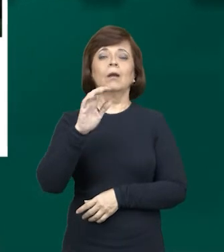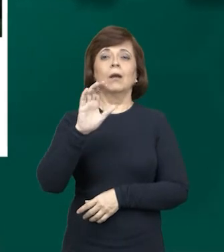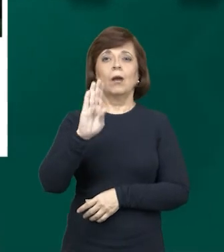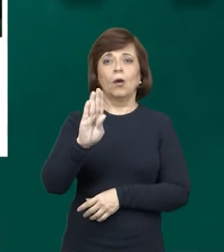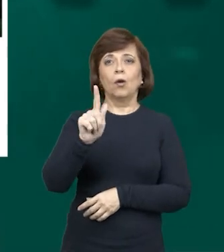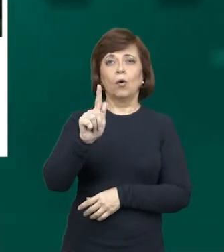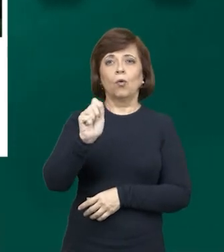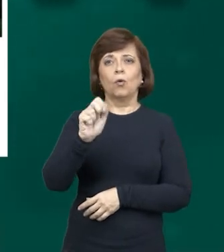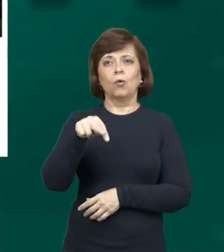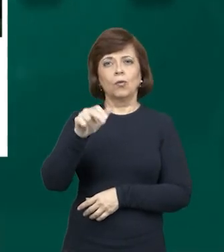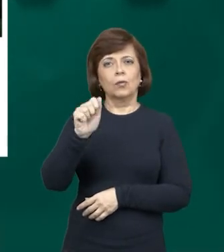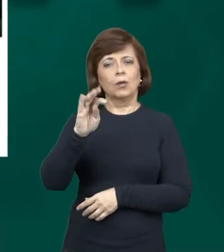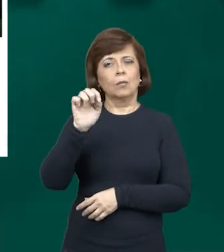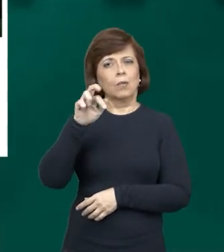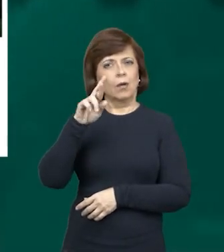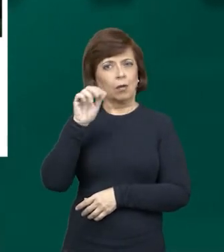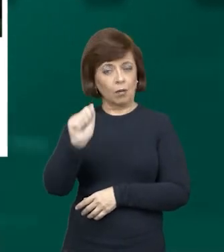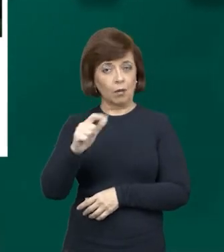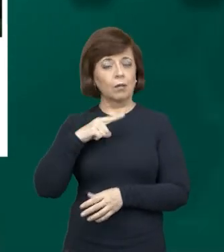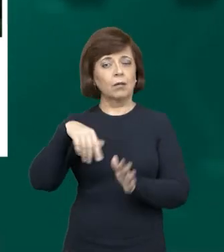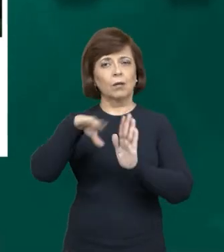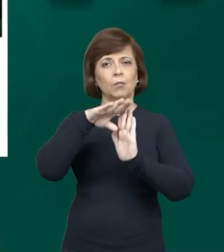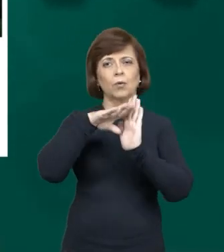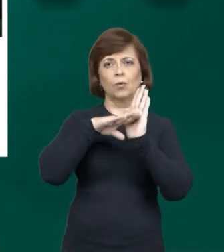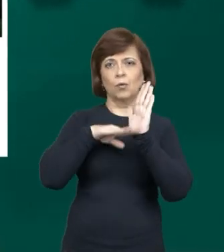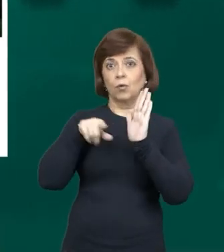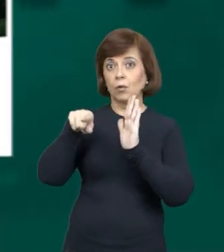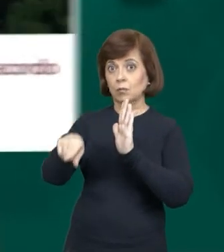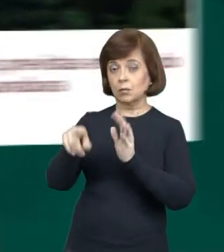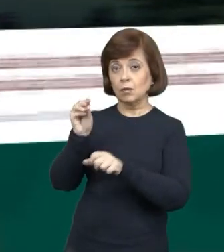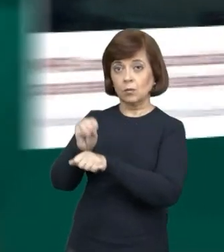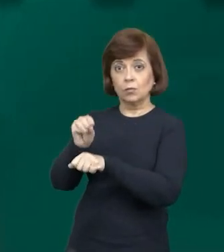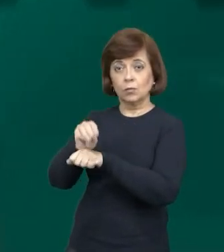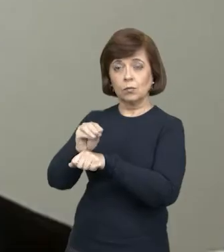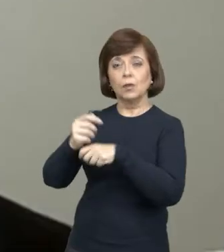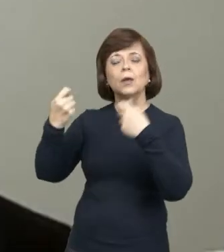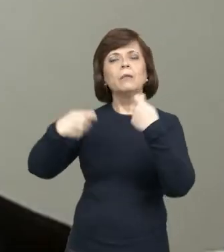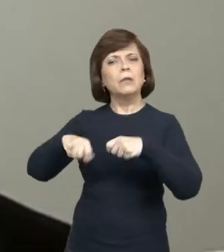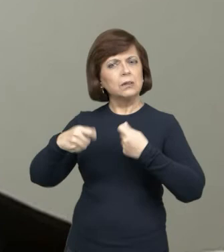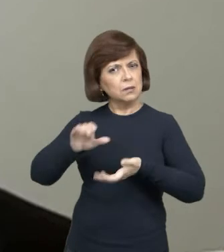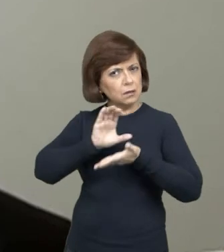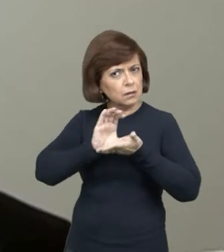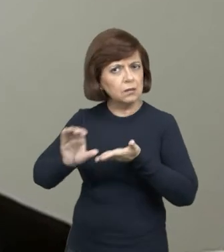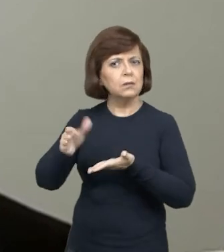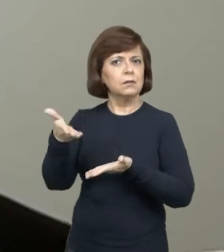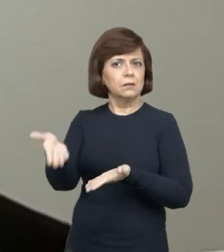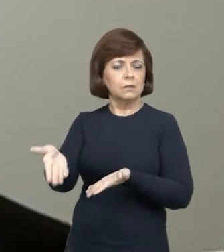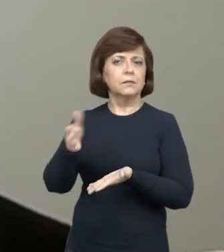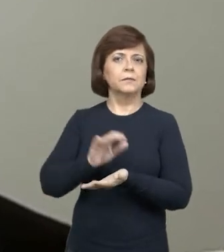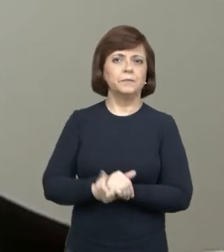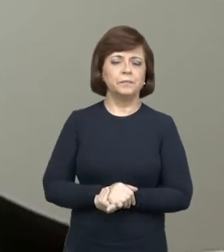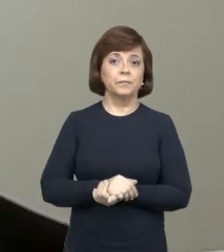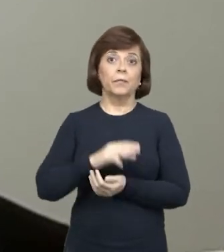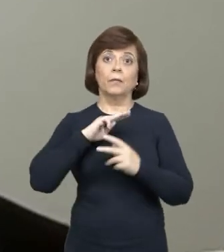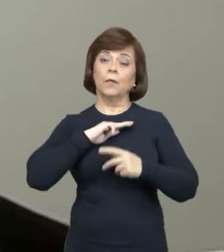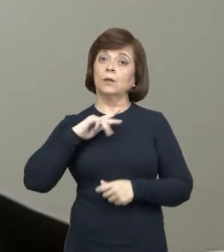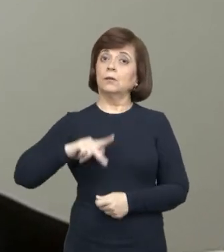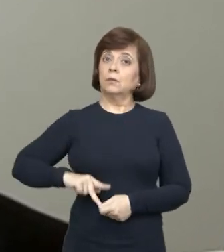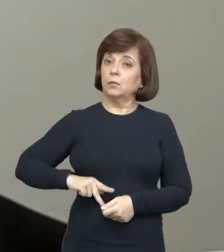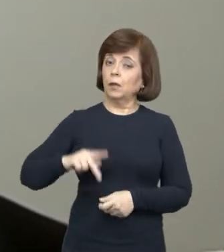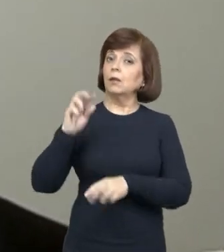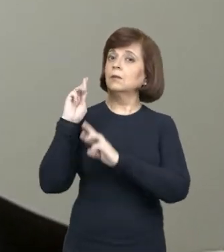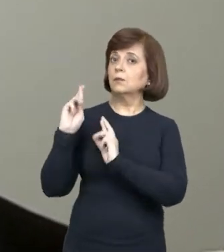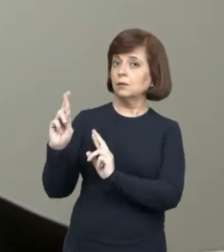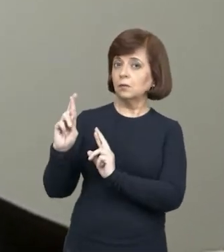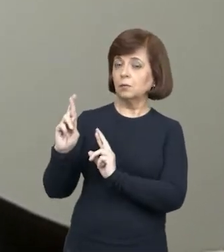saneamento, o PSAM e o PDBG, Programa de Despoluição da Baía de Guanabara, que precisam desses recursos. Então, o que o Ministério Público espera